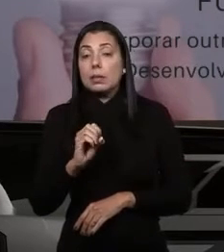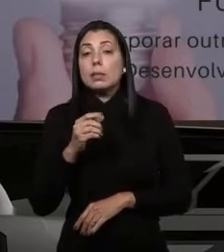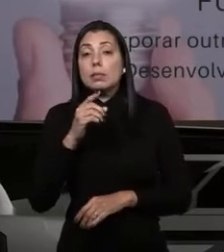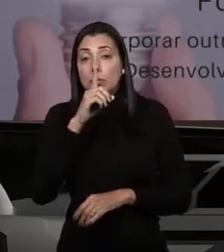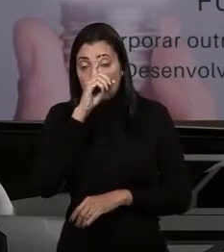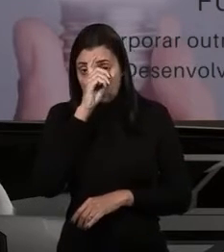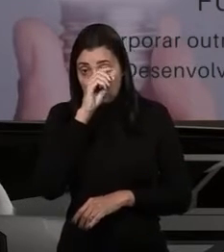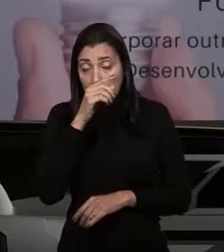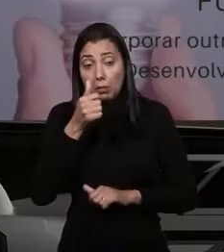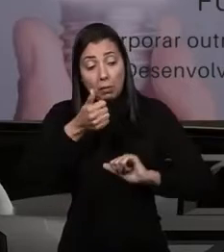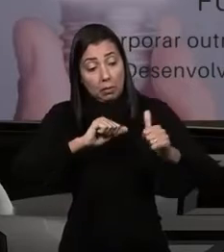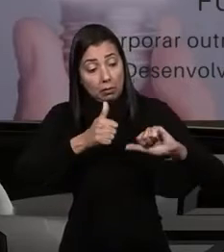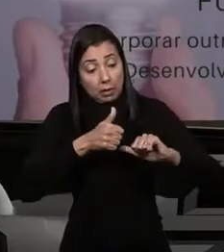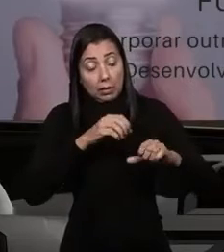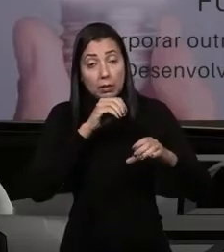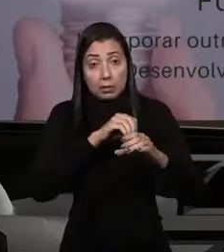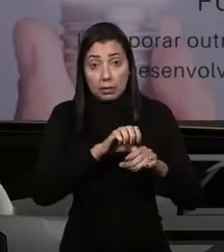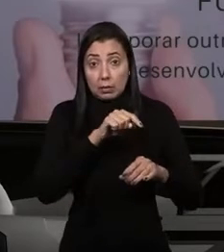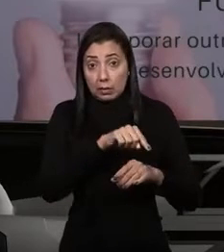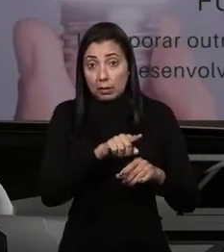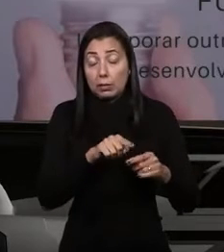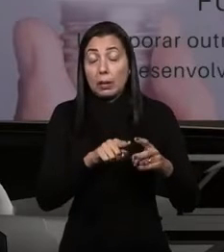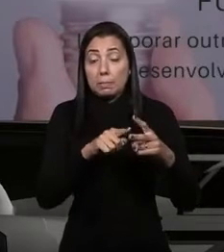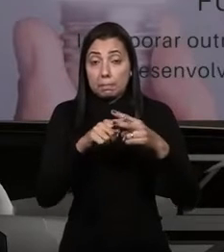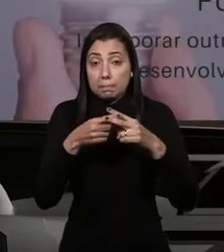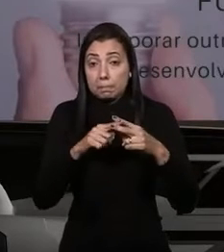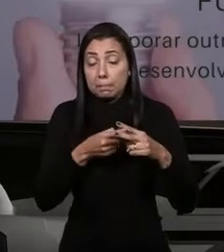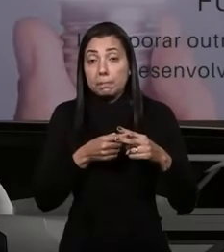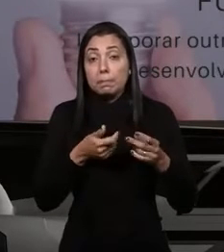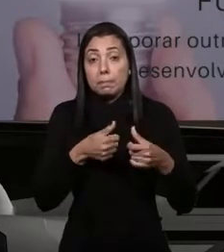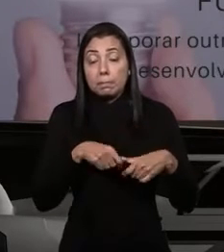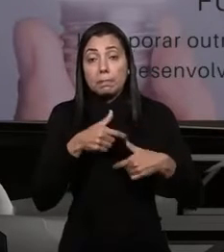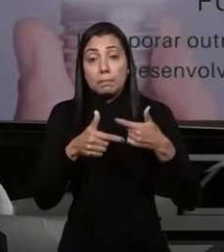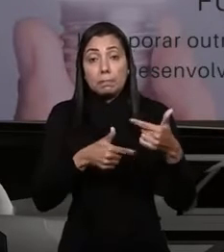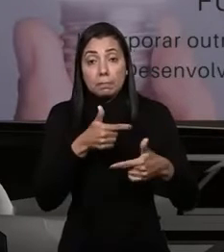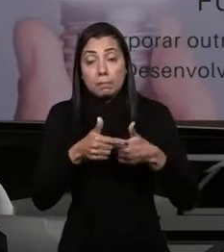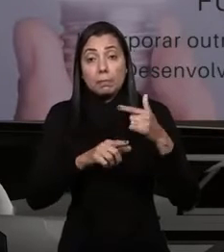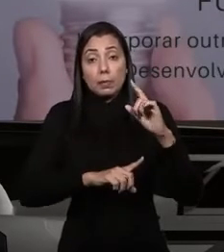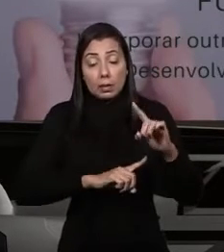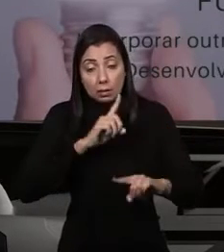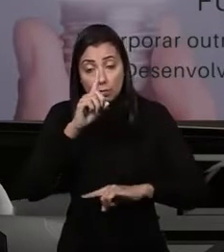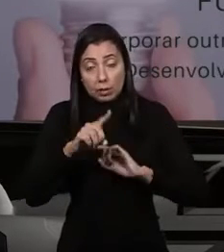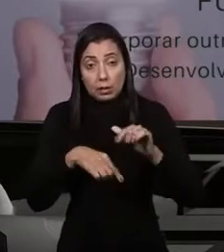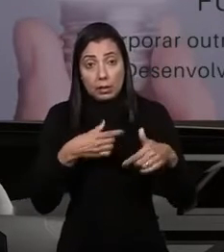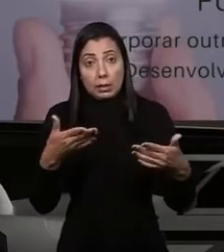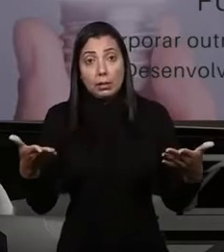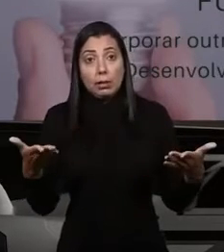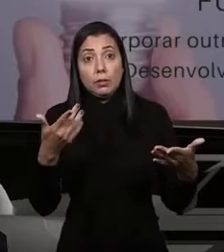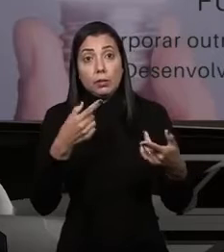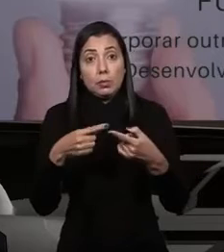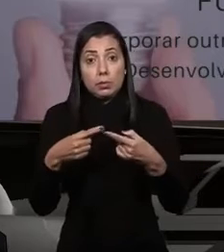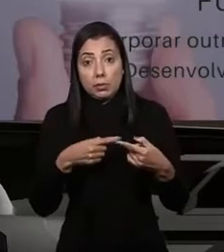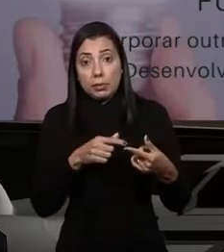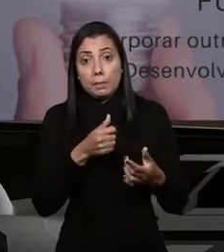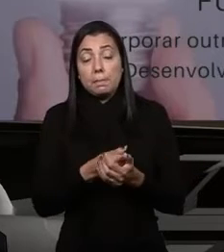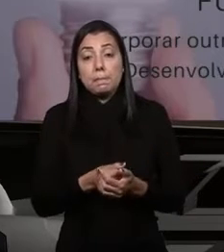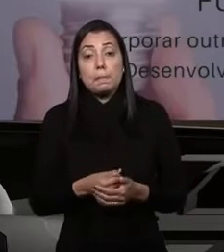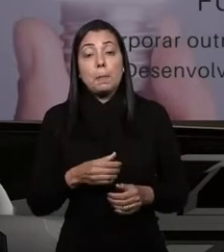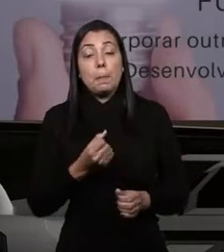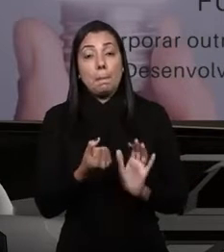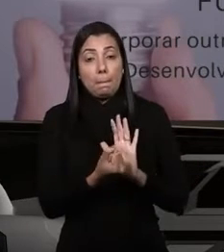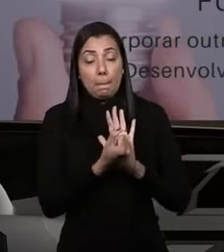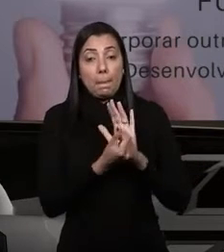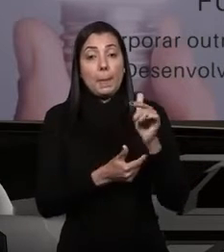avaliadas dentro da ferramenta e estamos trabalhando na evolução dela. Então, nós saímos de um modelo de